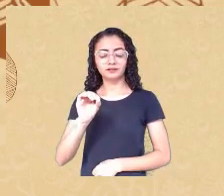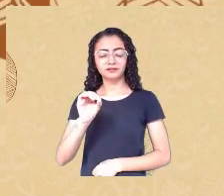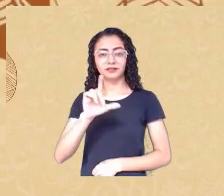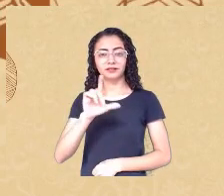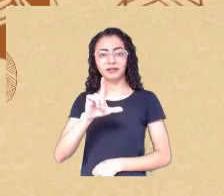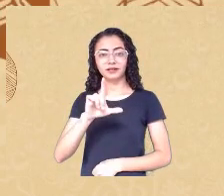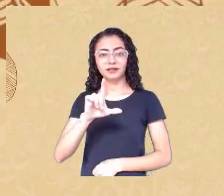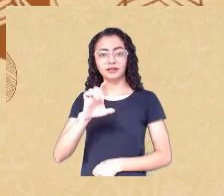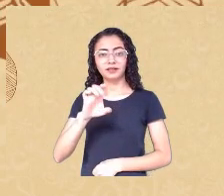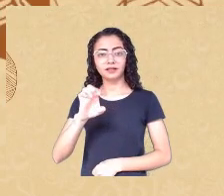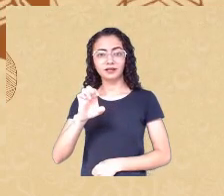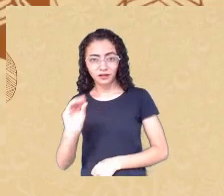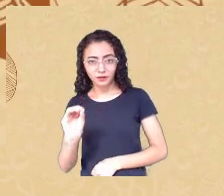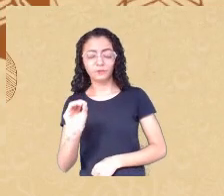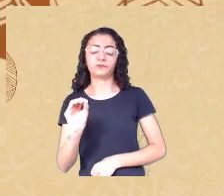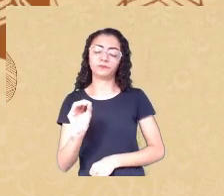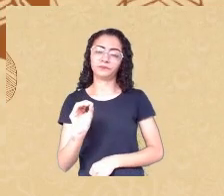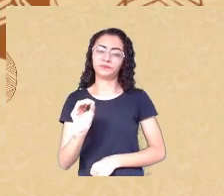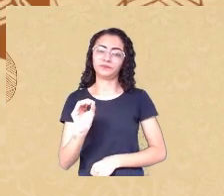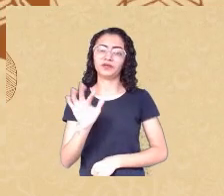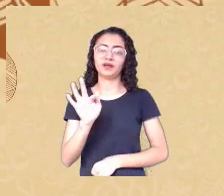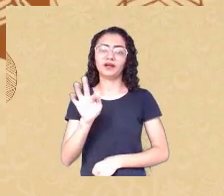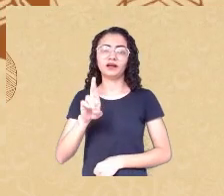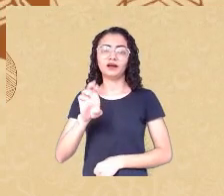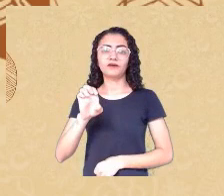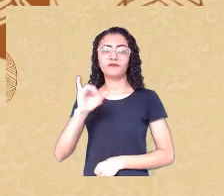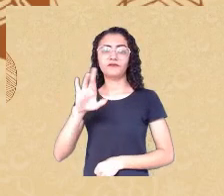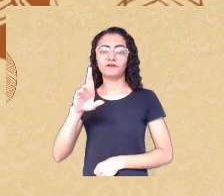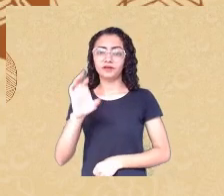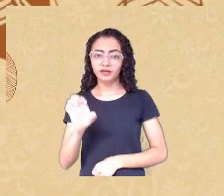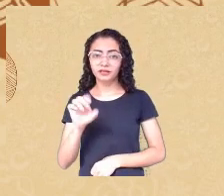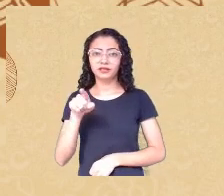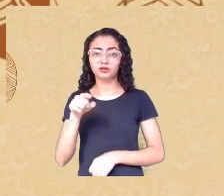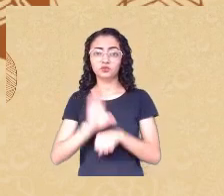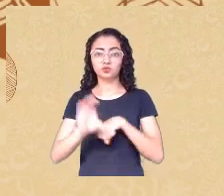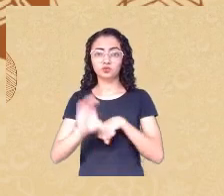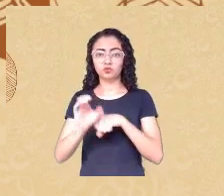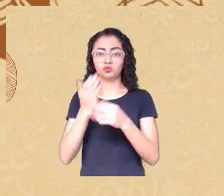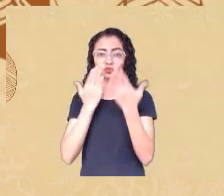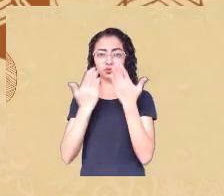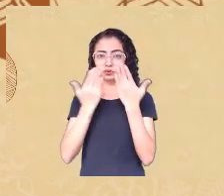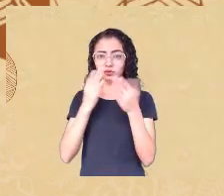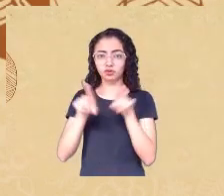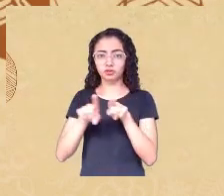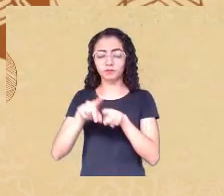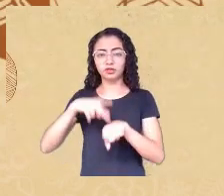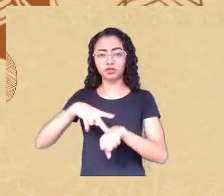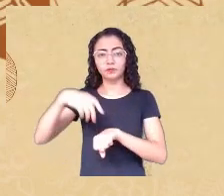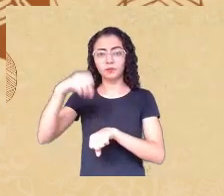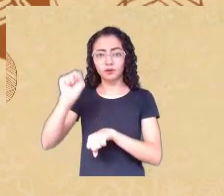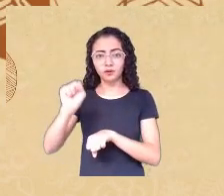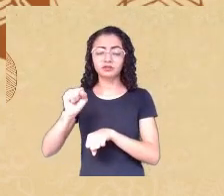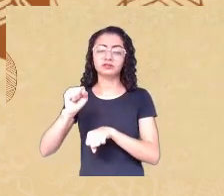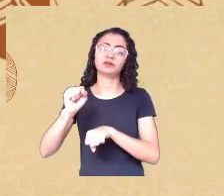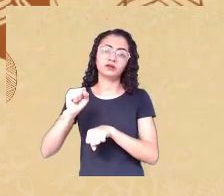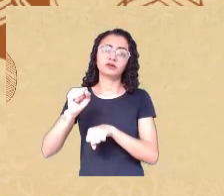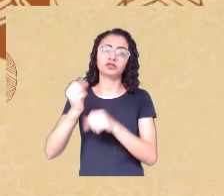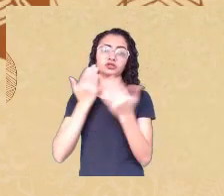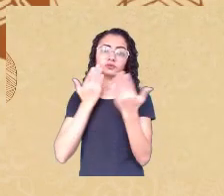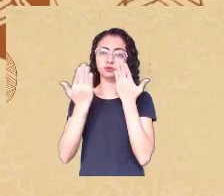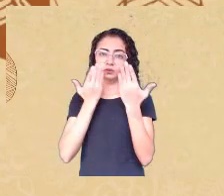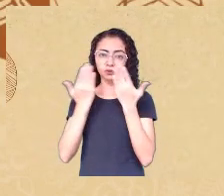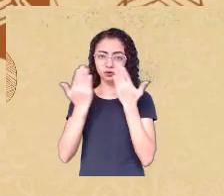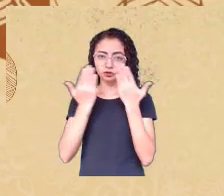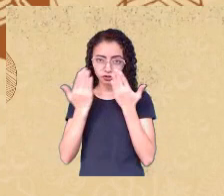do curso de Psicologia e do programa de pós-graduação em Psicologia da Universidade Federal de Alagoas, onde